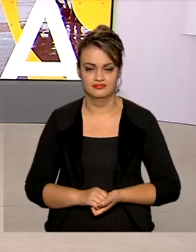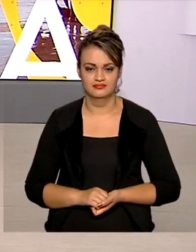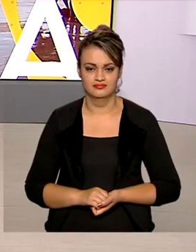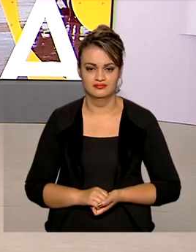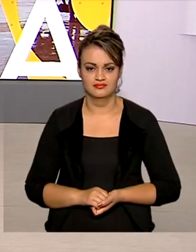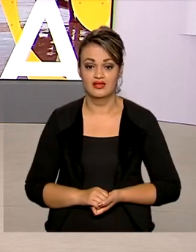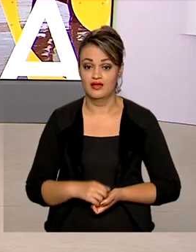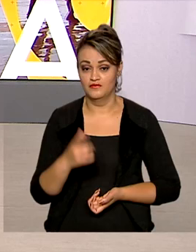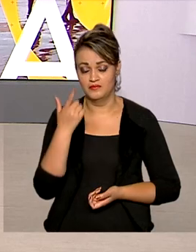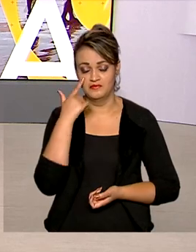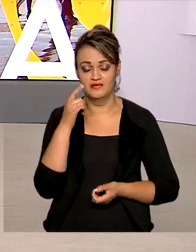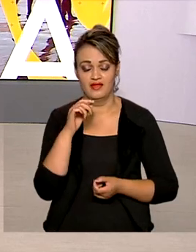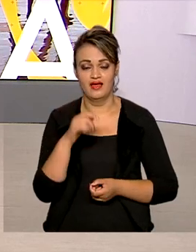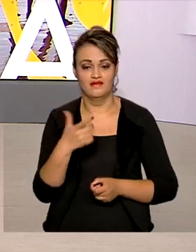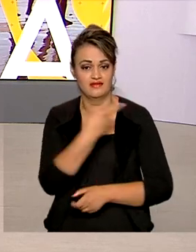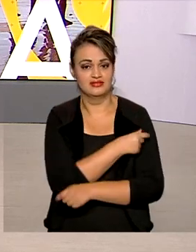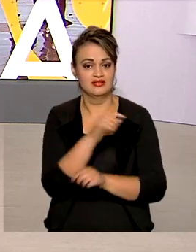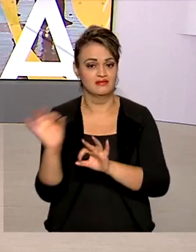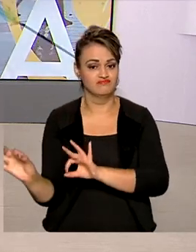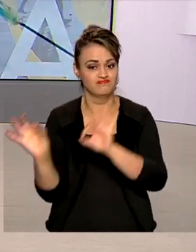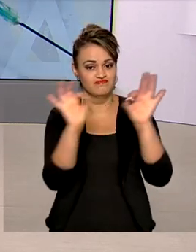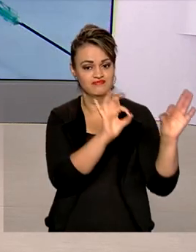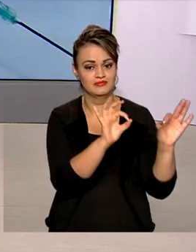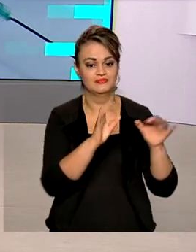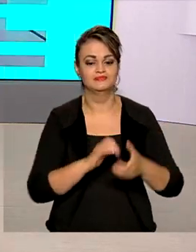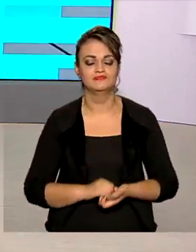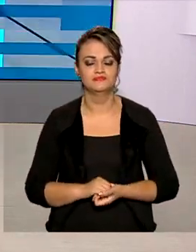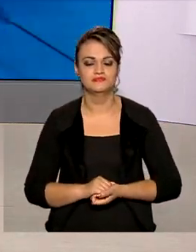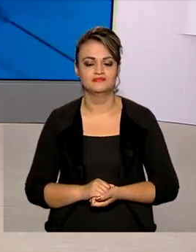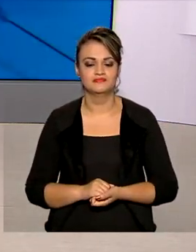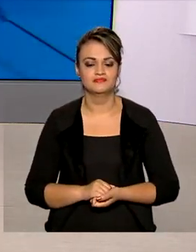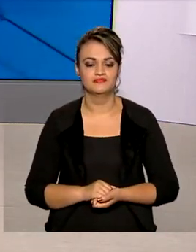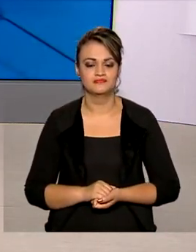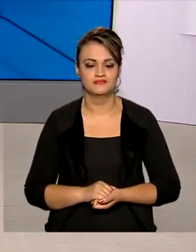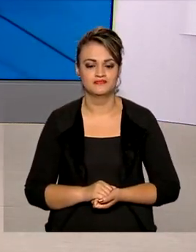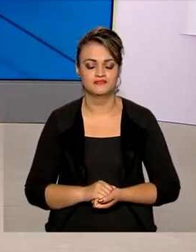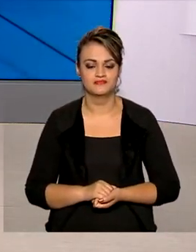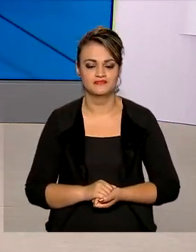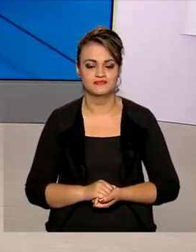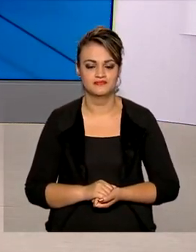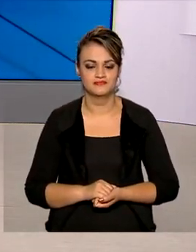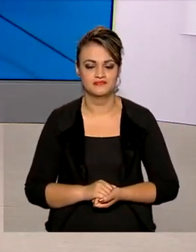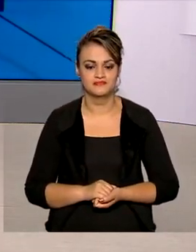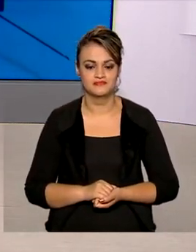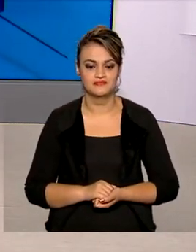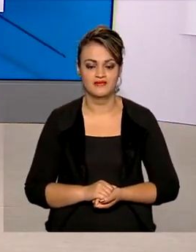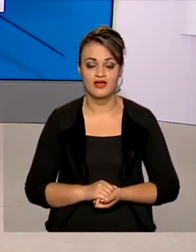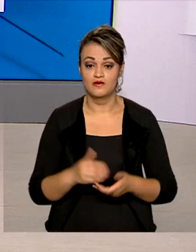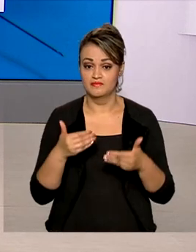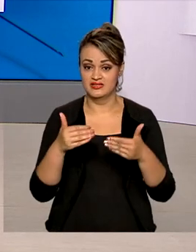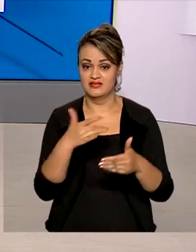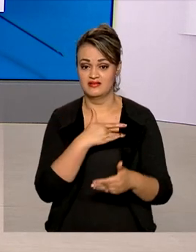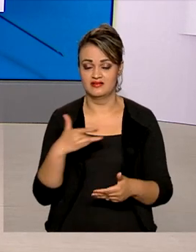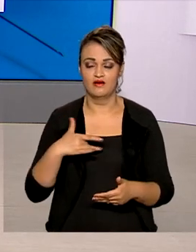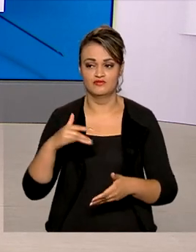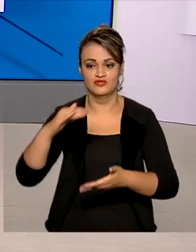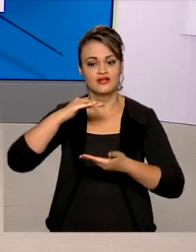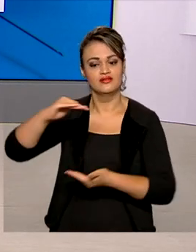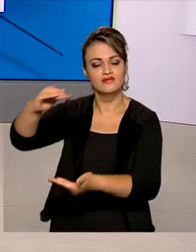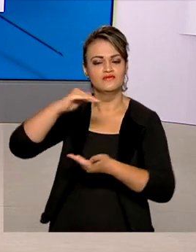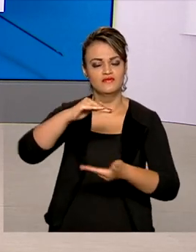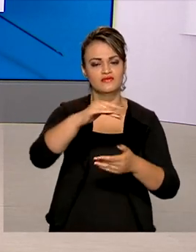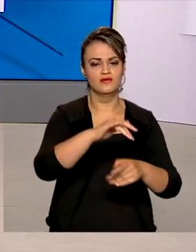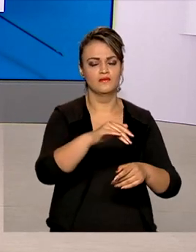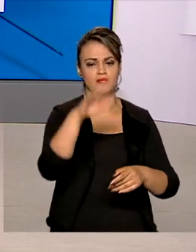Vamos ver então como está a vacinação contra a Covid no país? Acompanhe os números comigo aqui no nosso telão. O Ministério da Saúde já distribuiu para